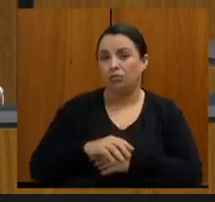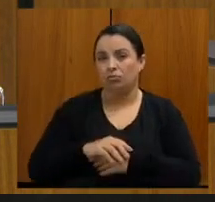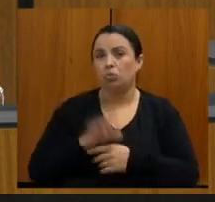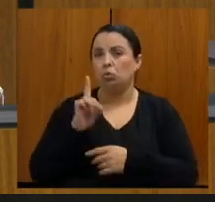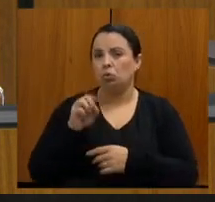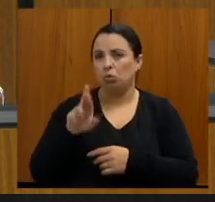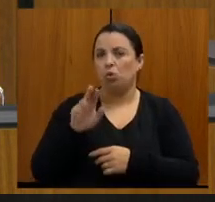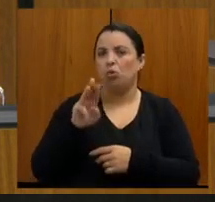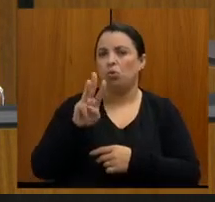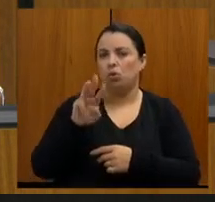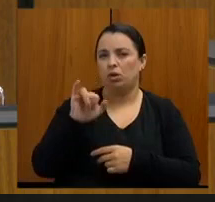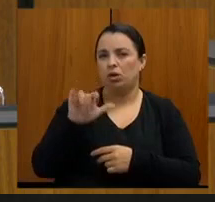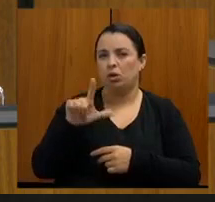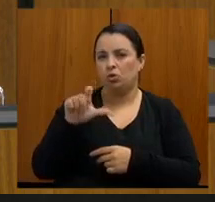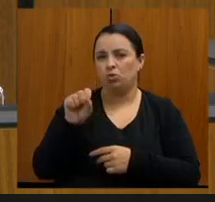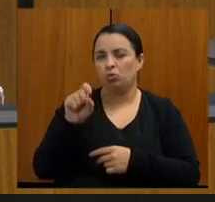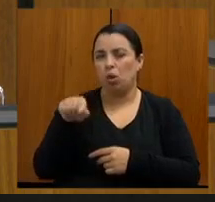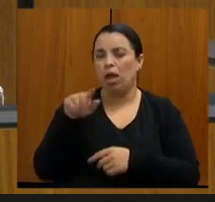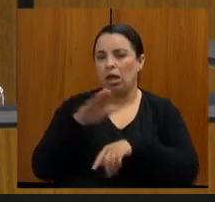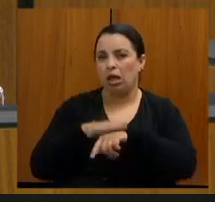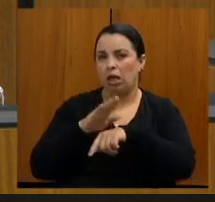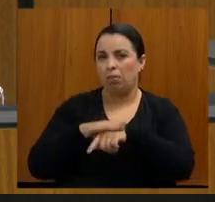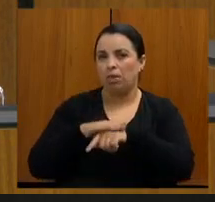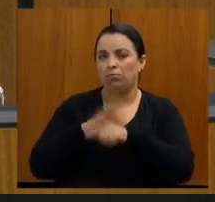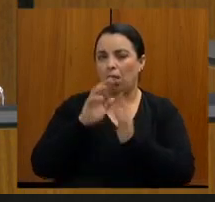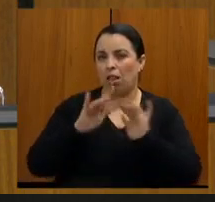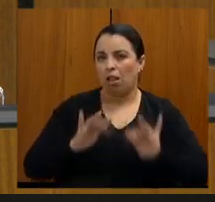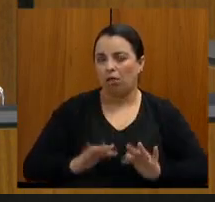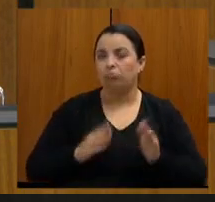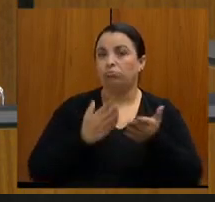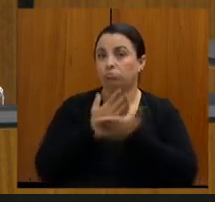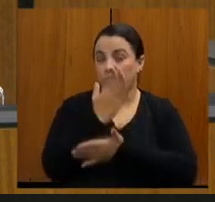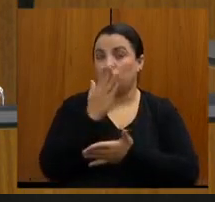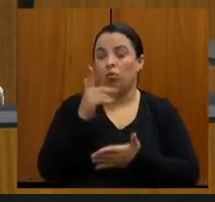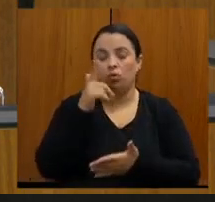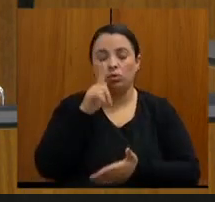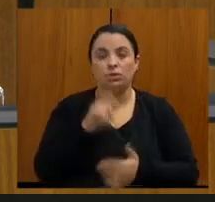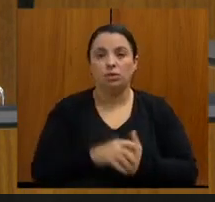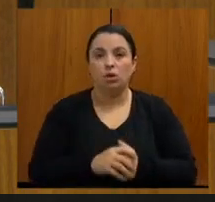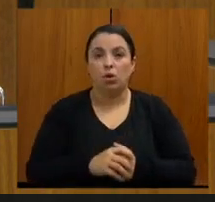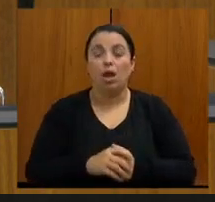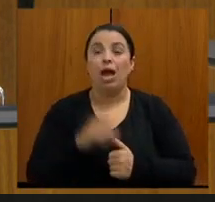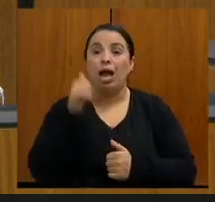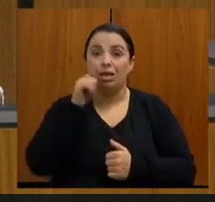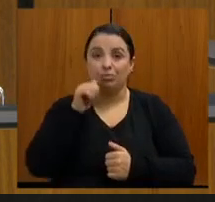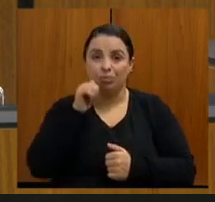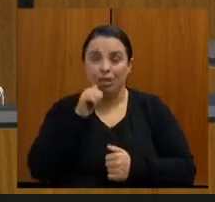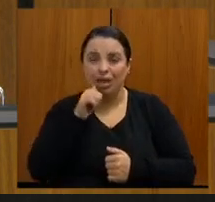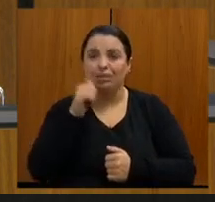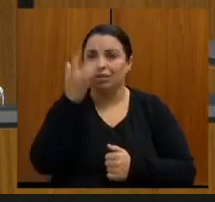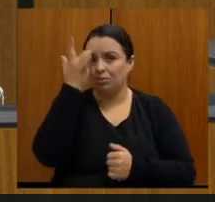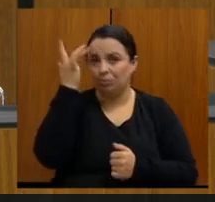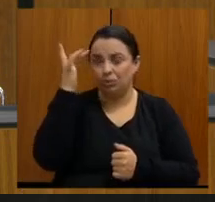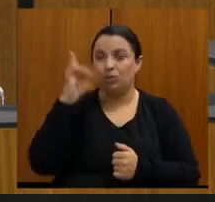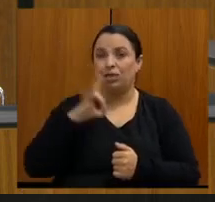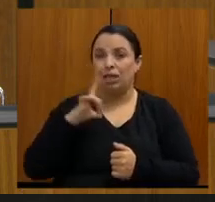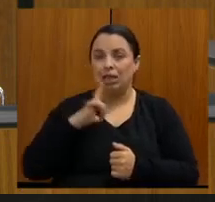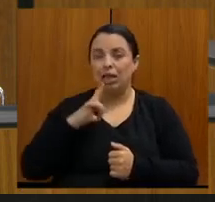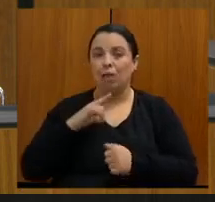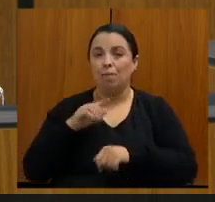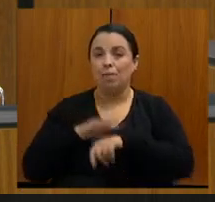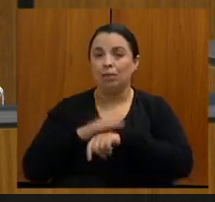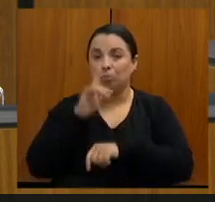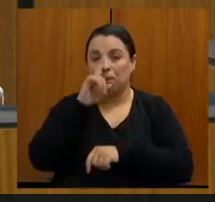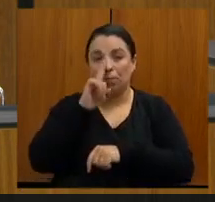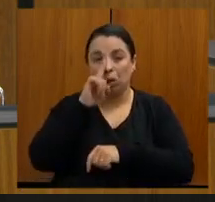Batista, que faculta as mulheres e as pessoas com risco aumentado de câncer de de fazerem teste